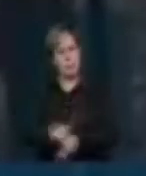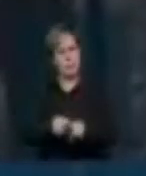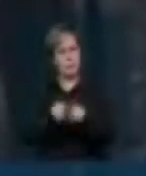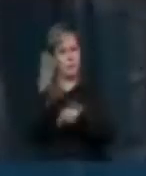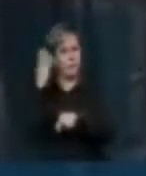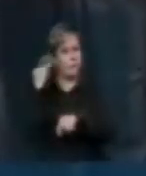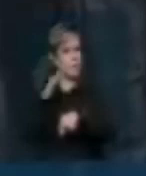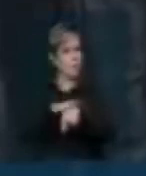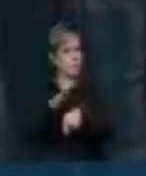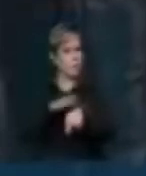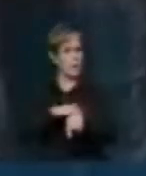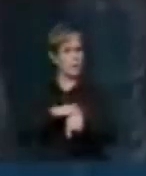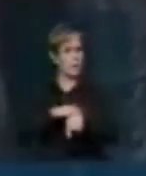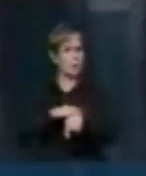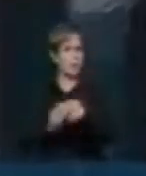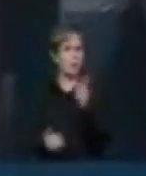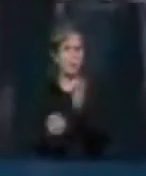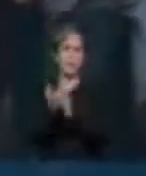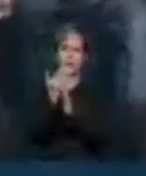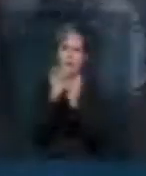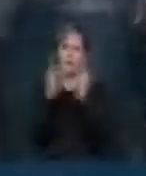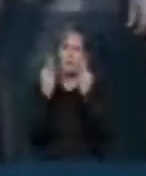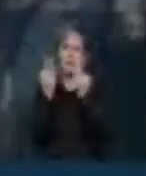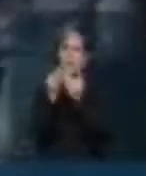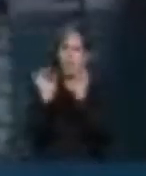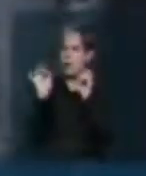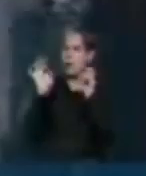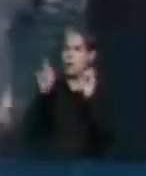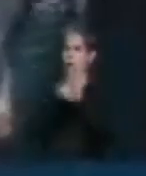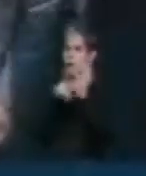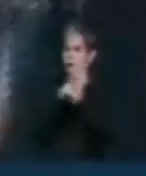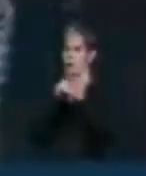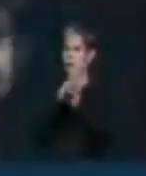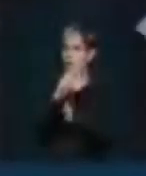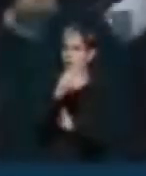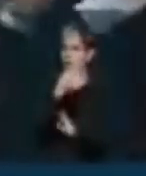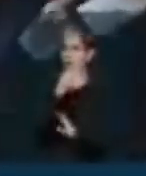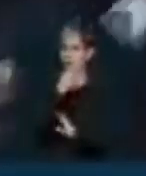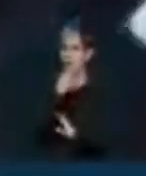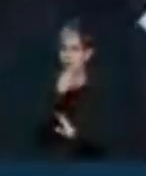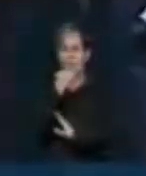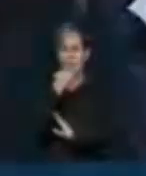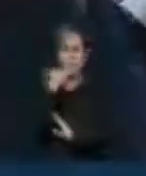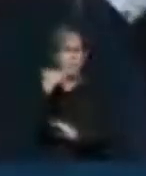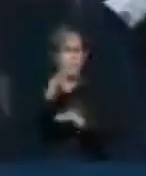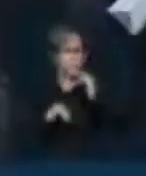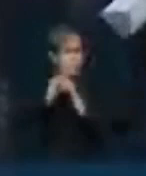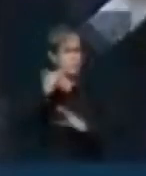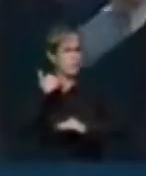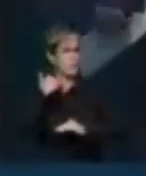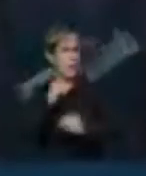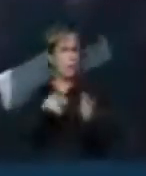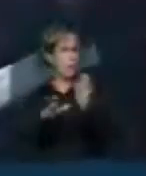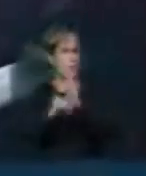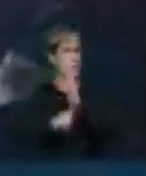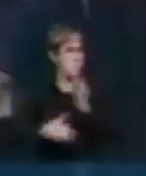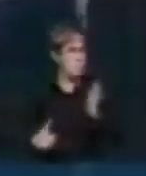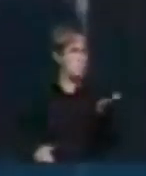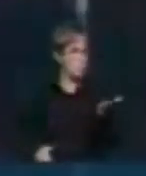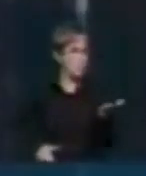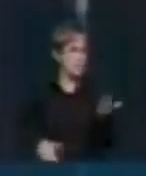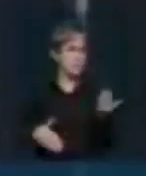ocasião o foro privilegiado para banqueiro bandido. Neste momento institucional de crise no Brasil,